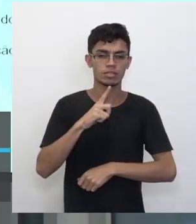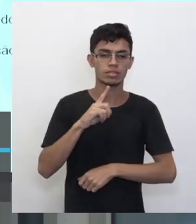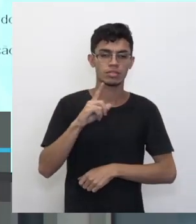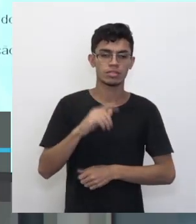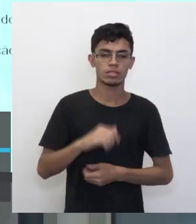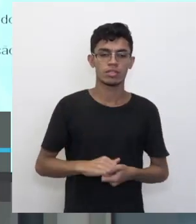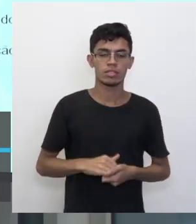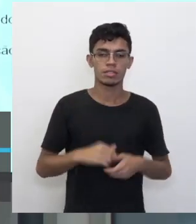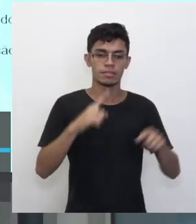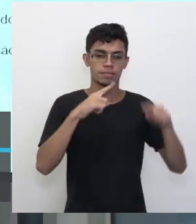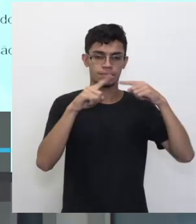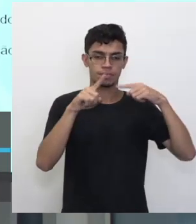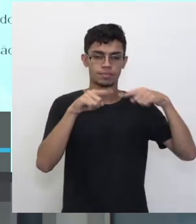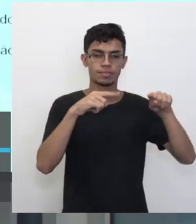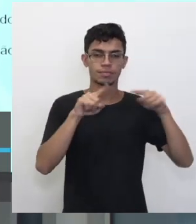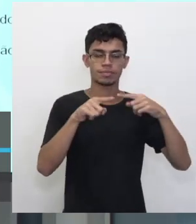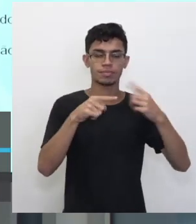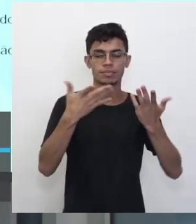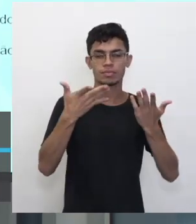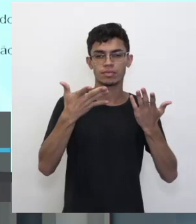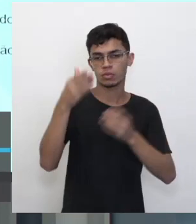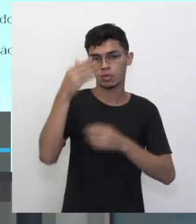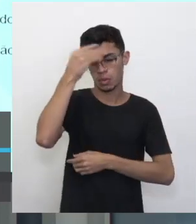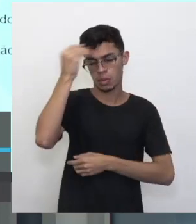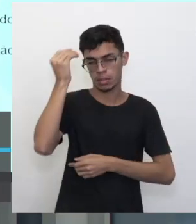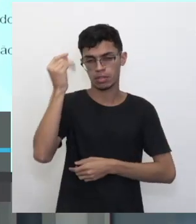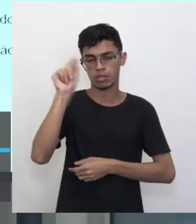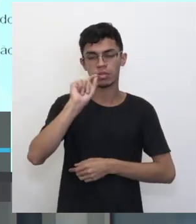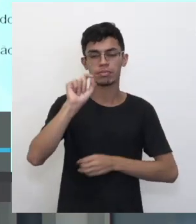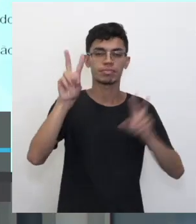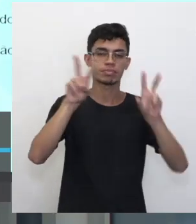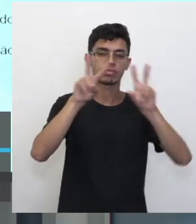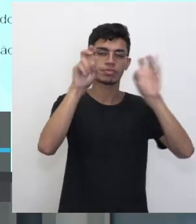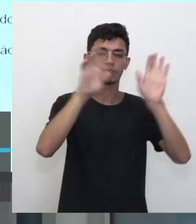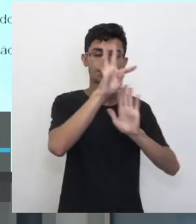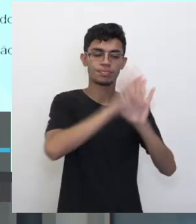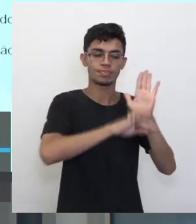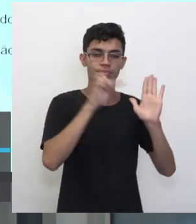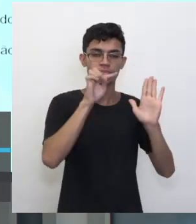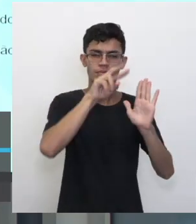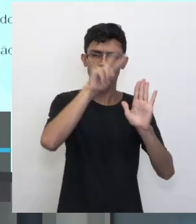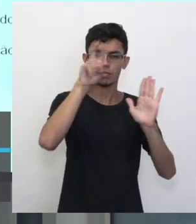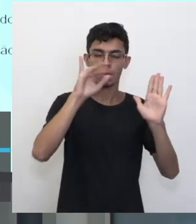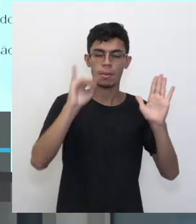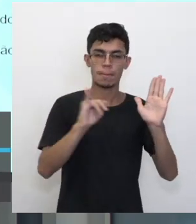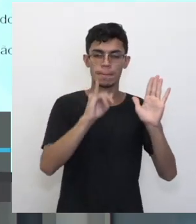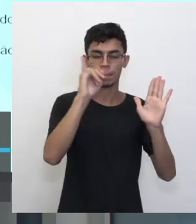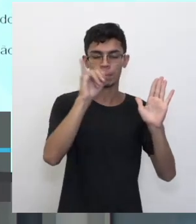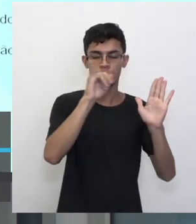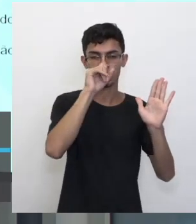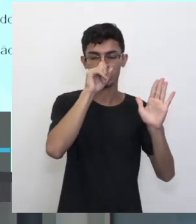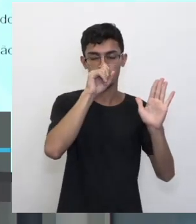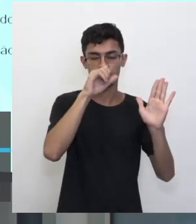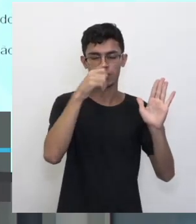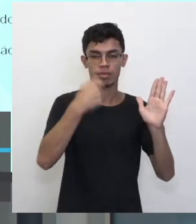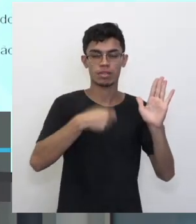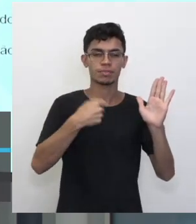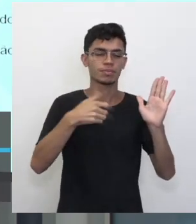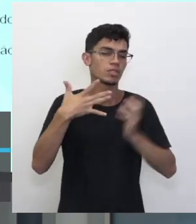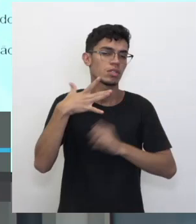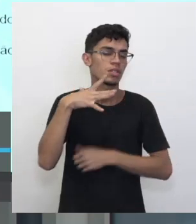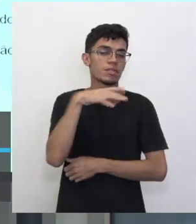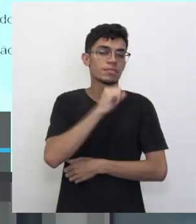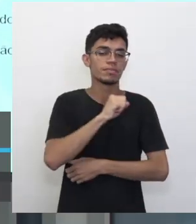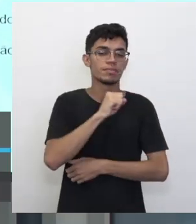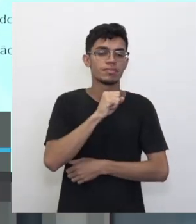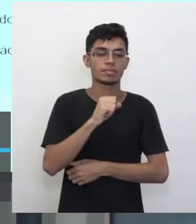canção nos traz. E não se esqueçam, identificar o tema de um texto é muito importante. Então, gente tem que fazer assim. Foi um pouquinho rápido aqui,